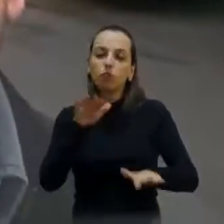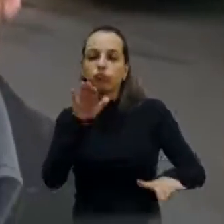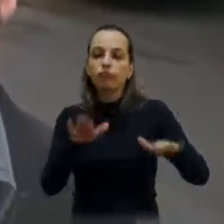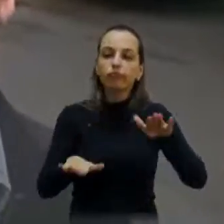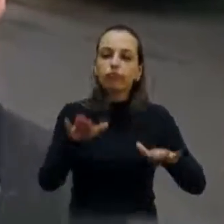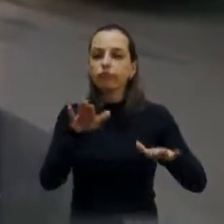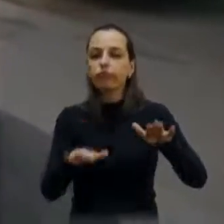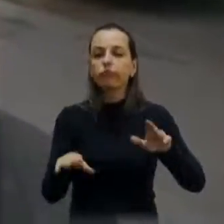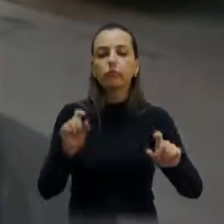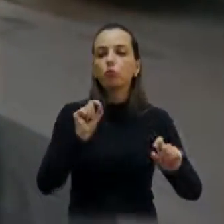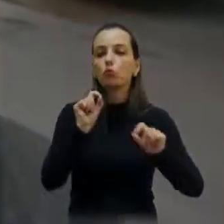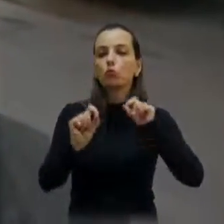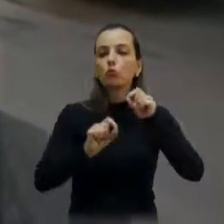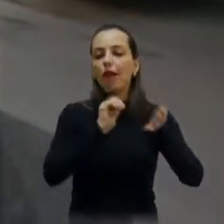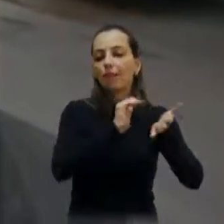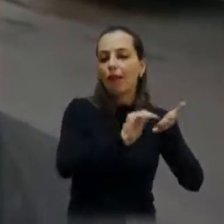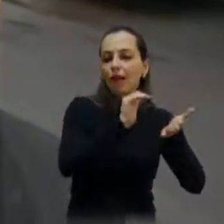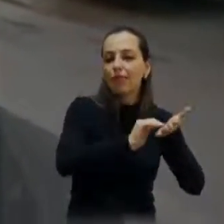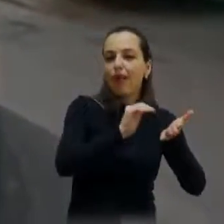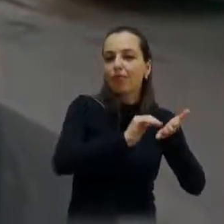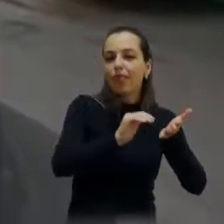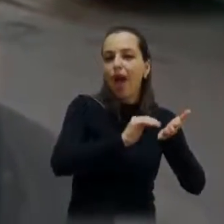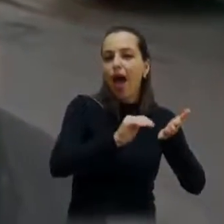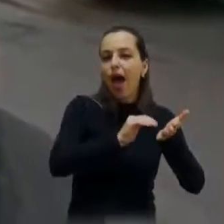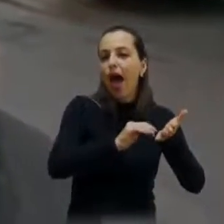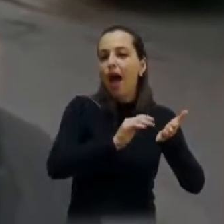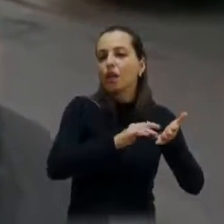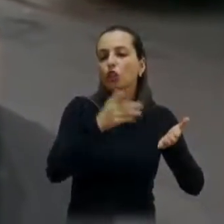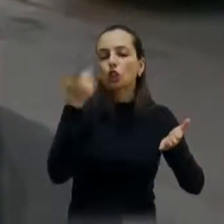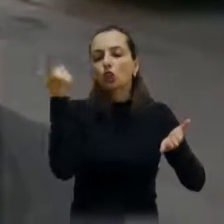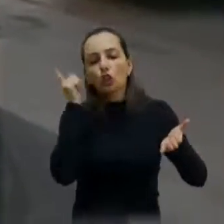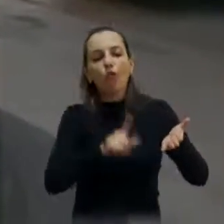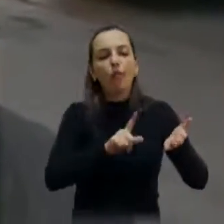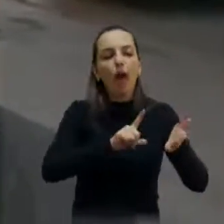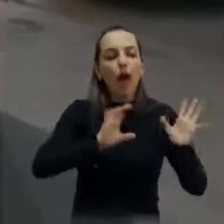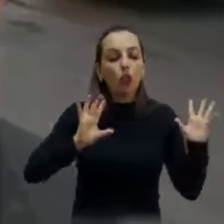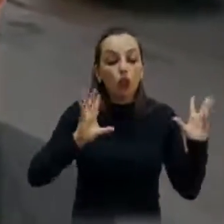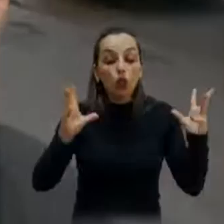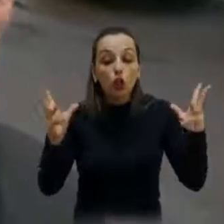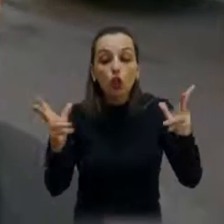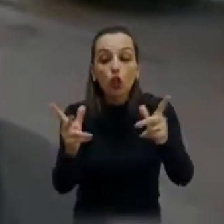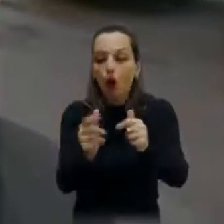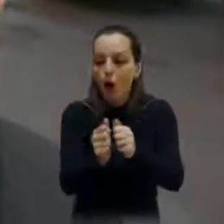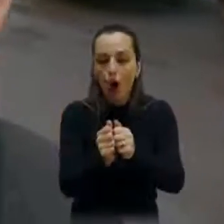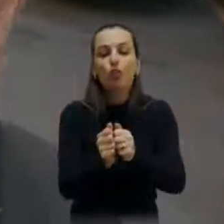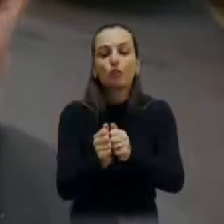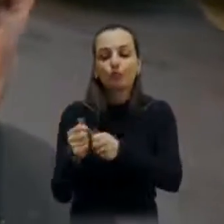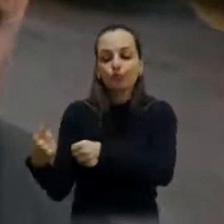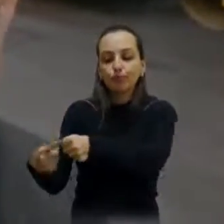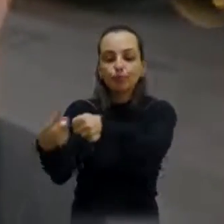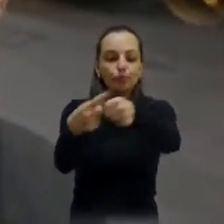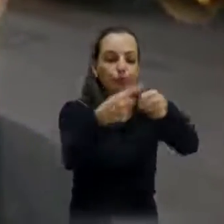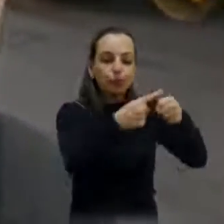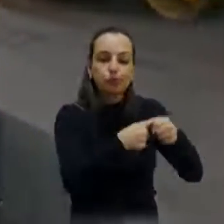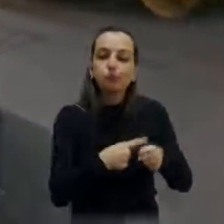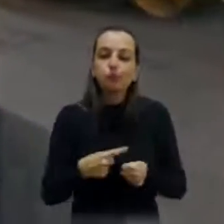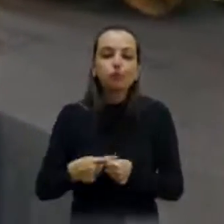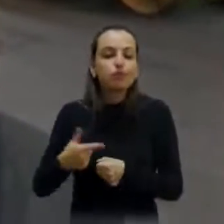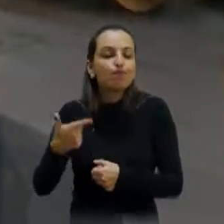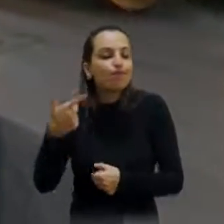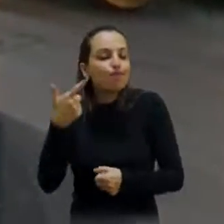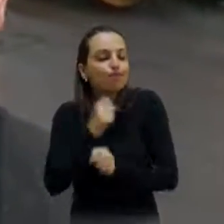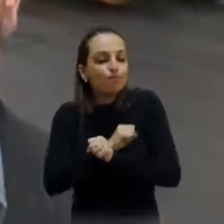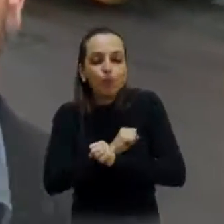os nossos secretários, eles não conseguem ter acesso a todos os bairros, a todas as vias públicas.